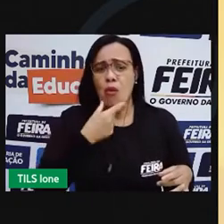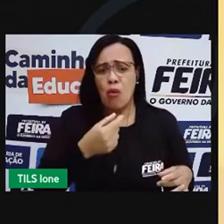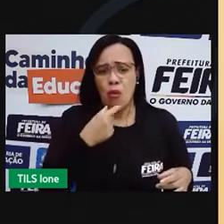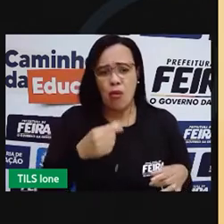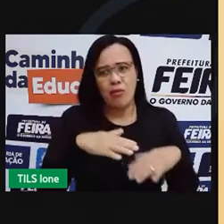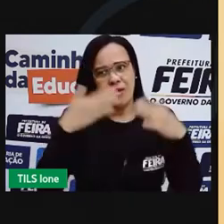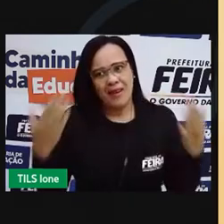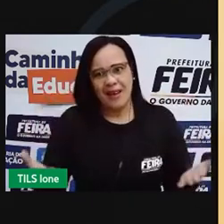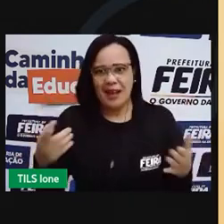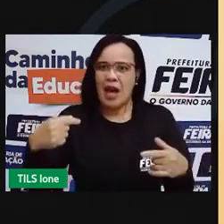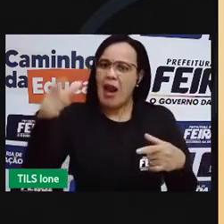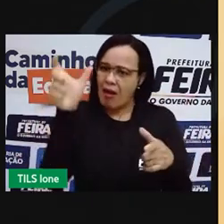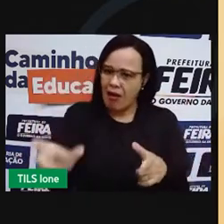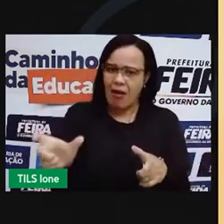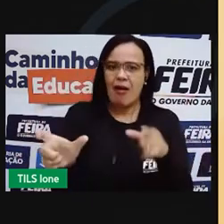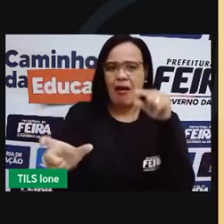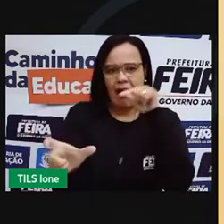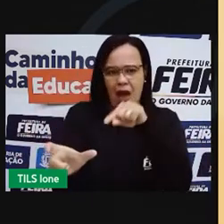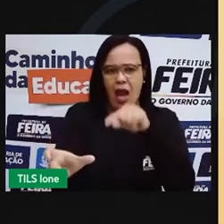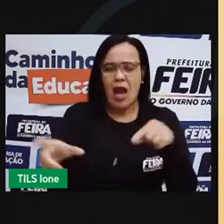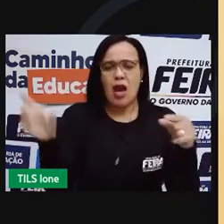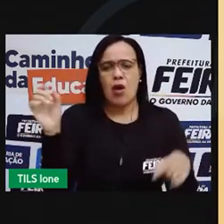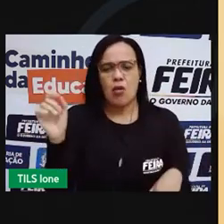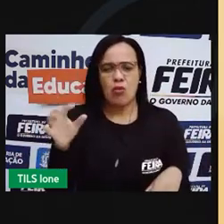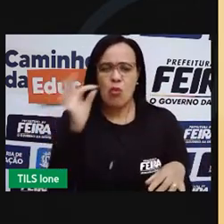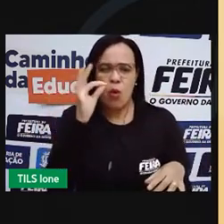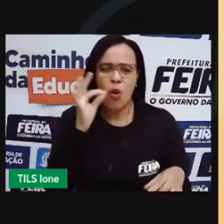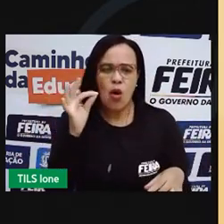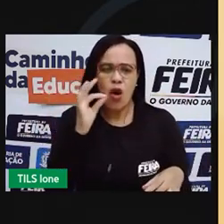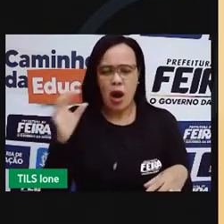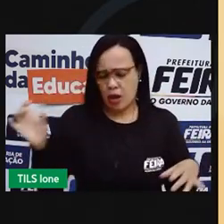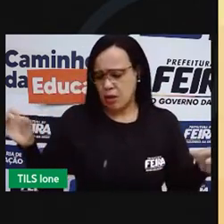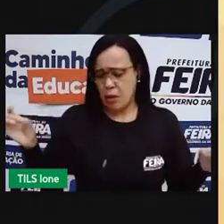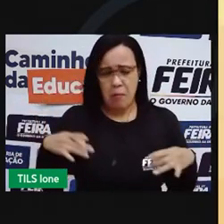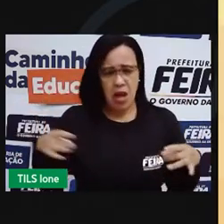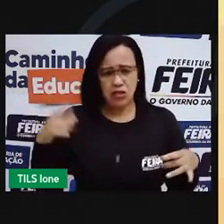um rato. E não sou medroso. Sou muito corajoso.